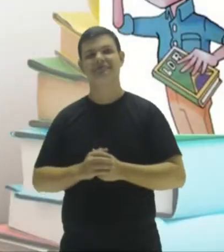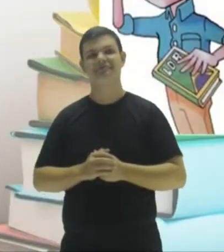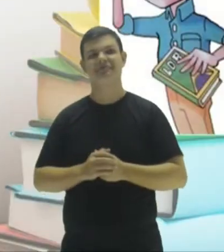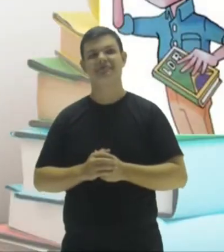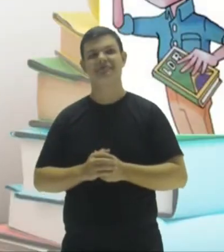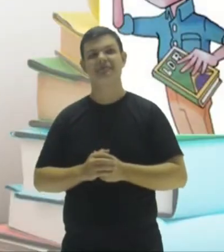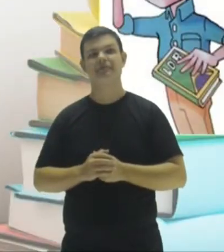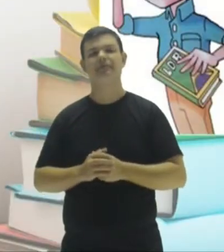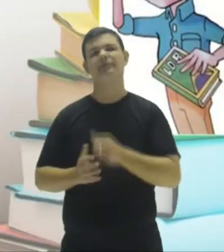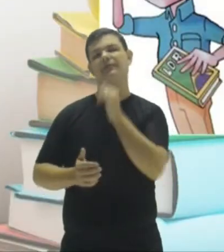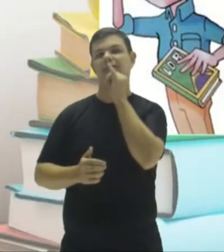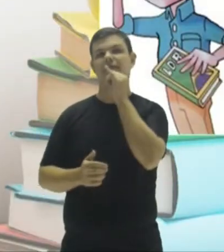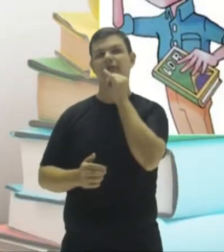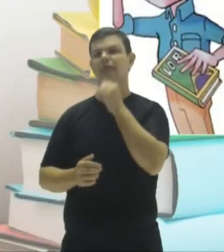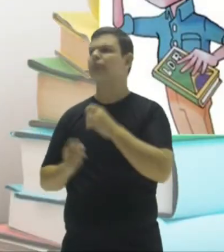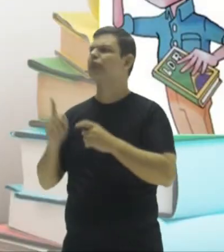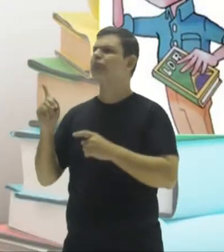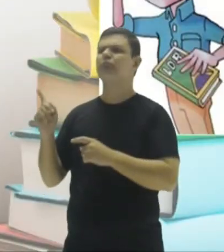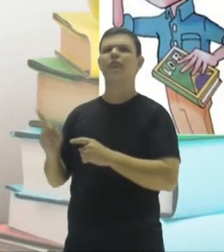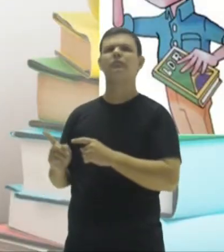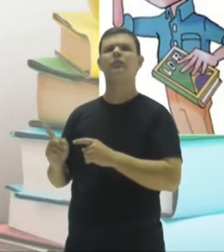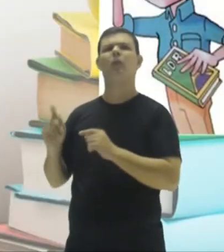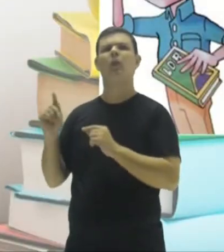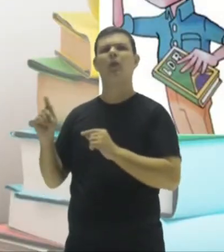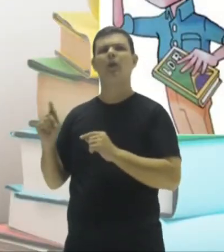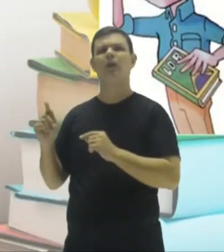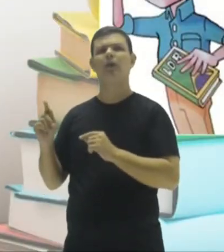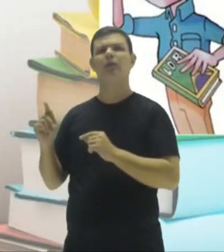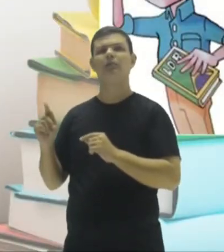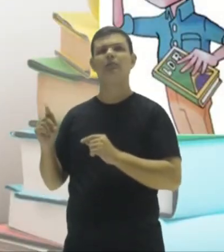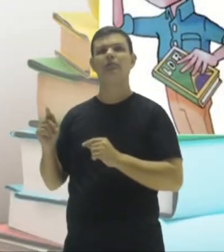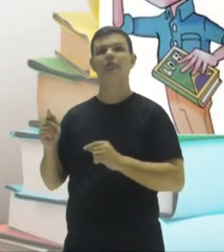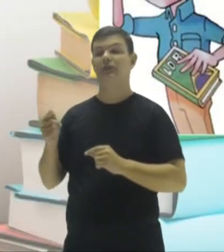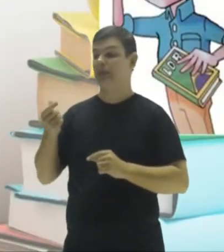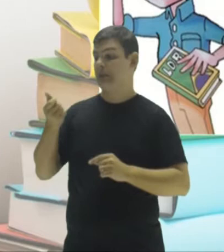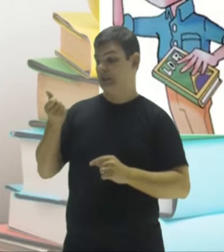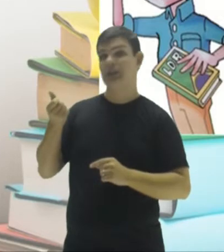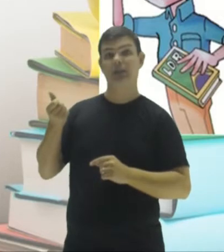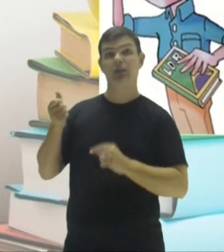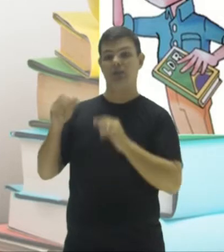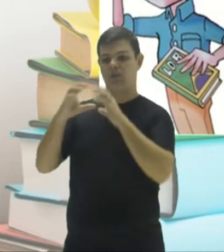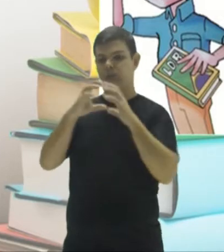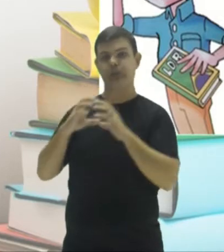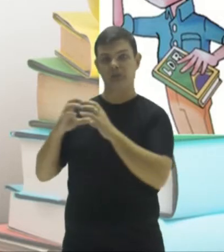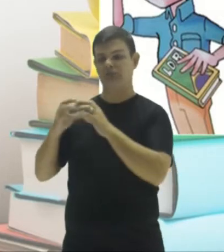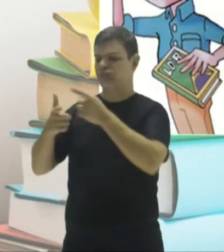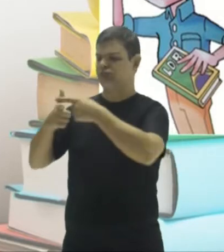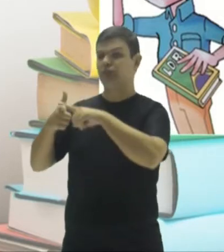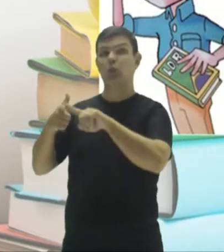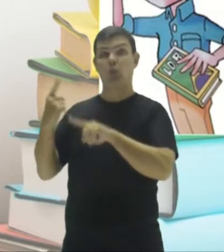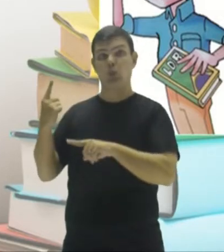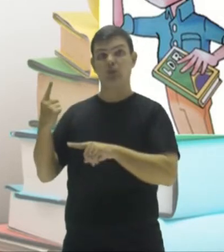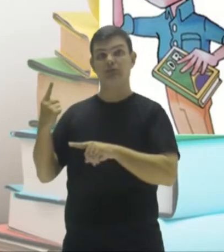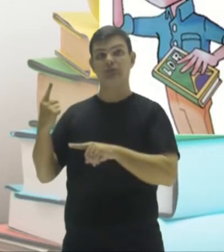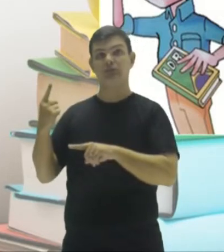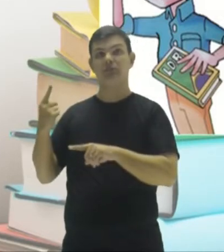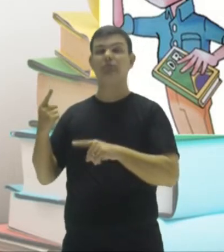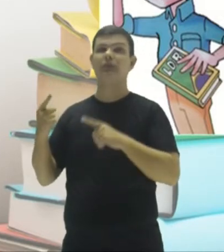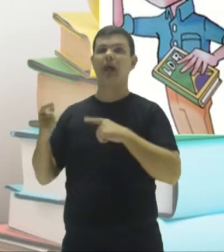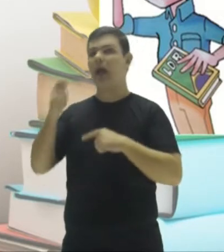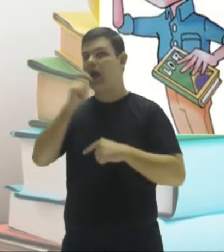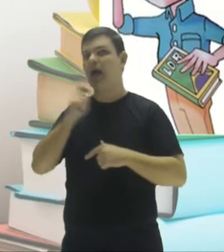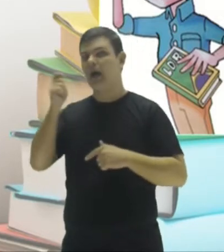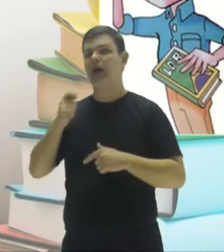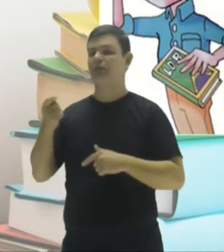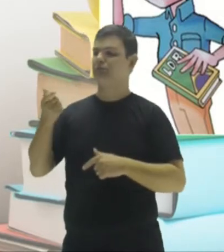Aqui, por exemplo, nós temos essas imagens. Preste atenção. São seis bolas dividido por um. Aqui, essa outra imagem,